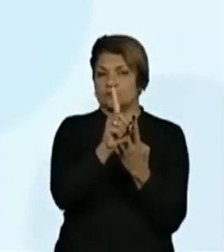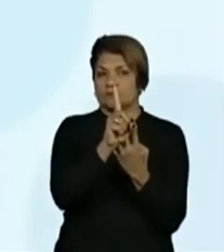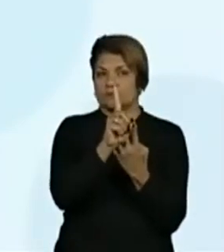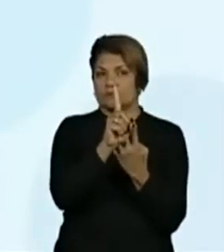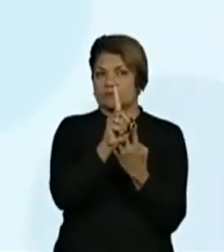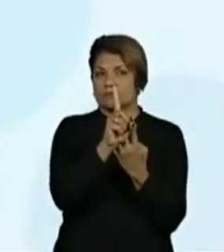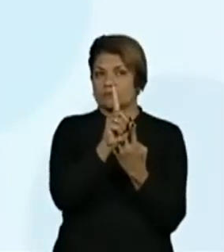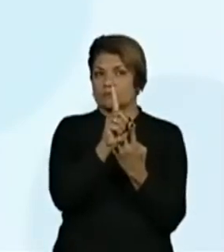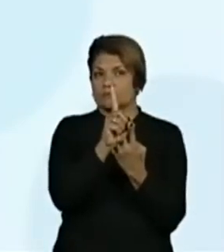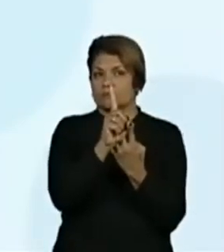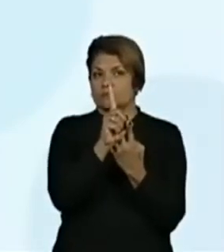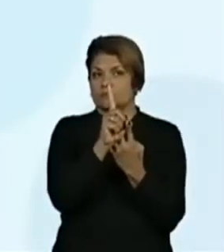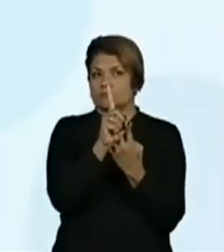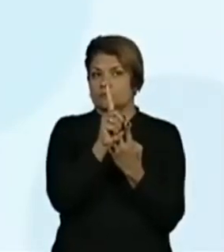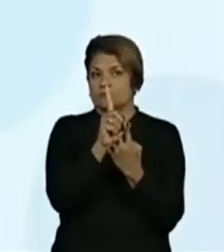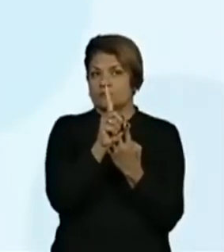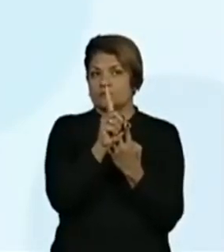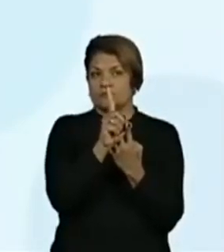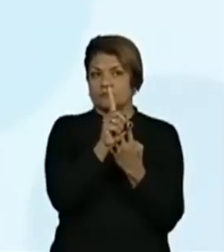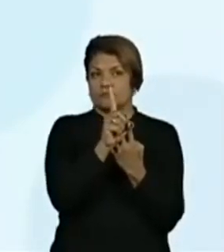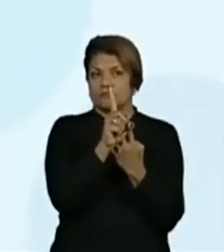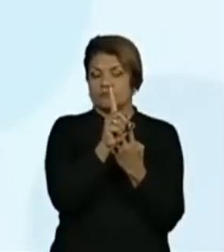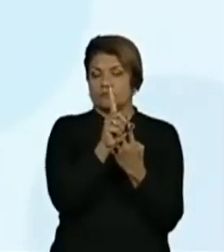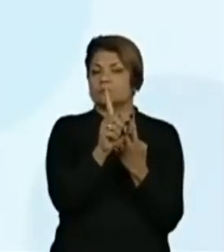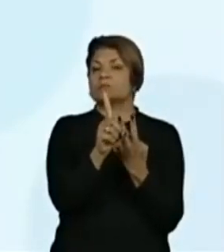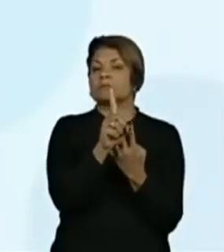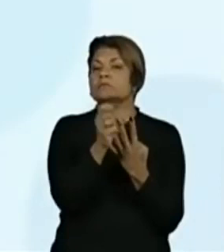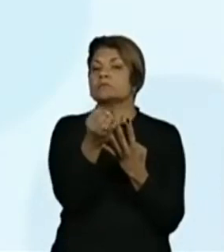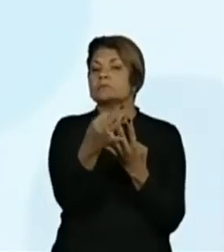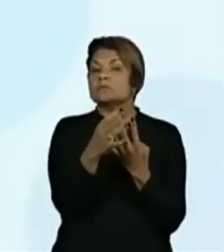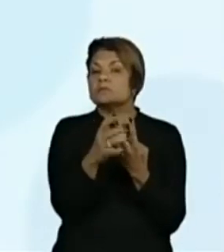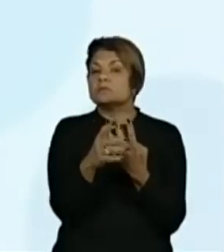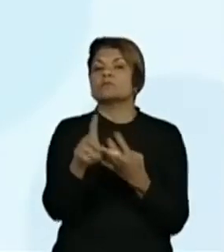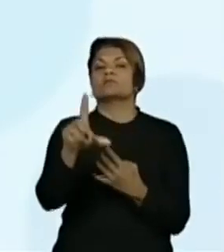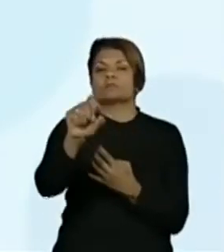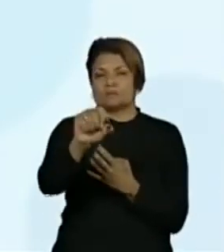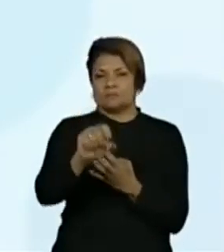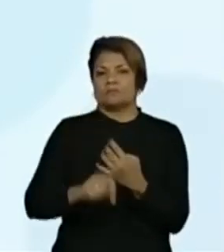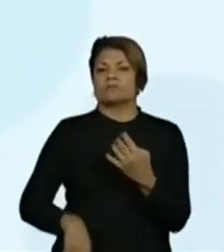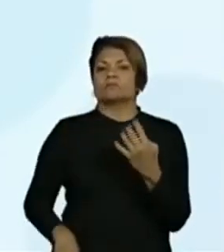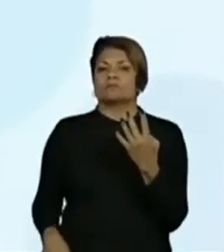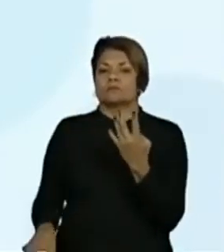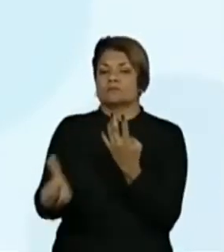o próximo número. Esse um vale quanto? dez